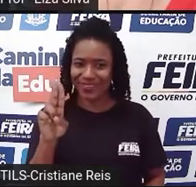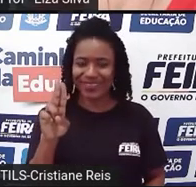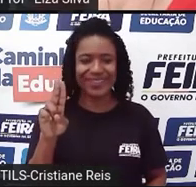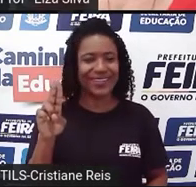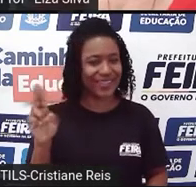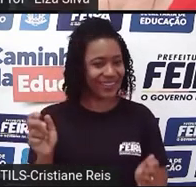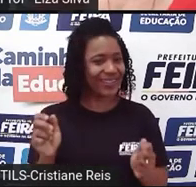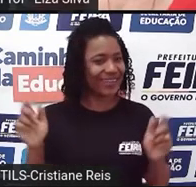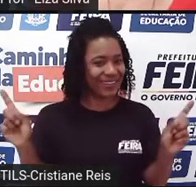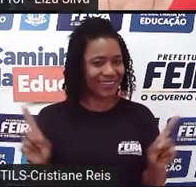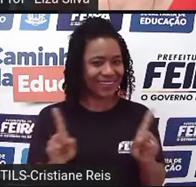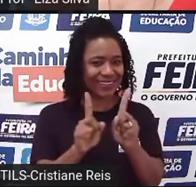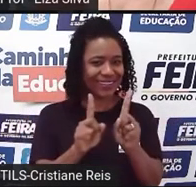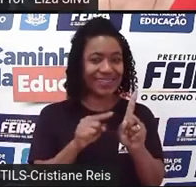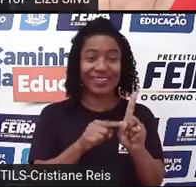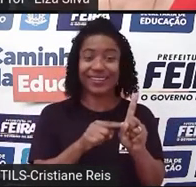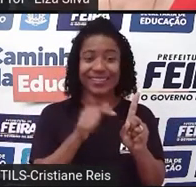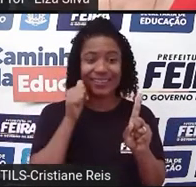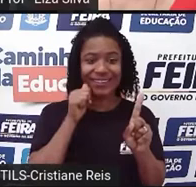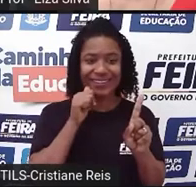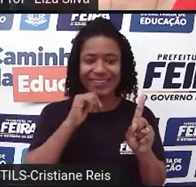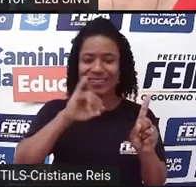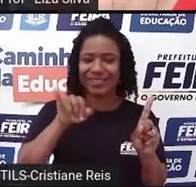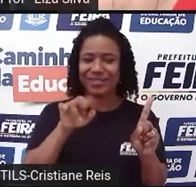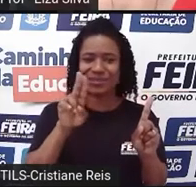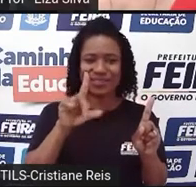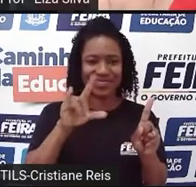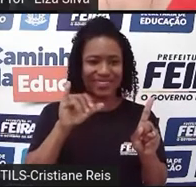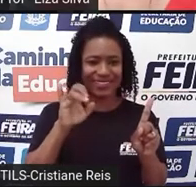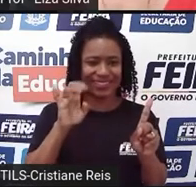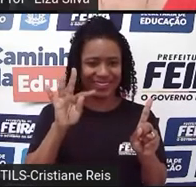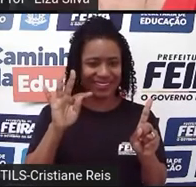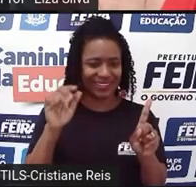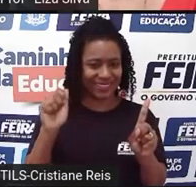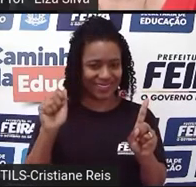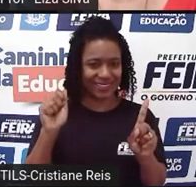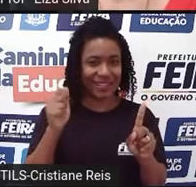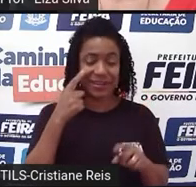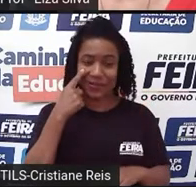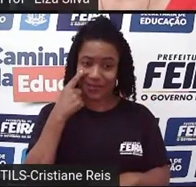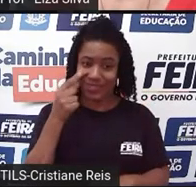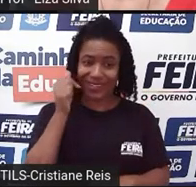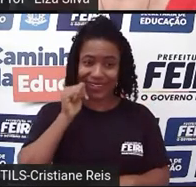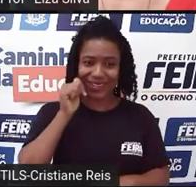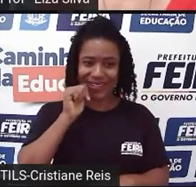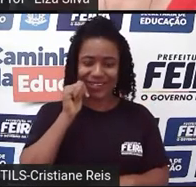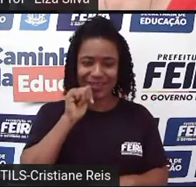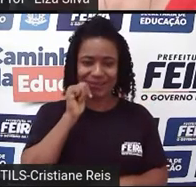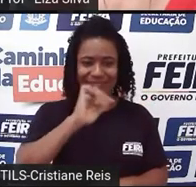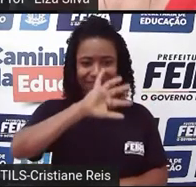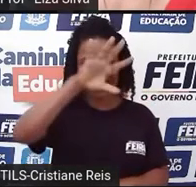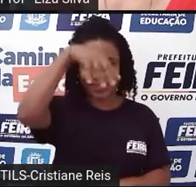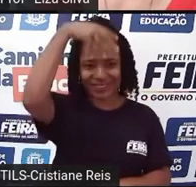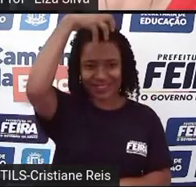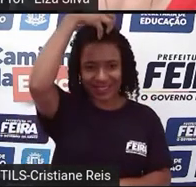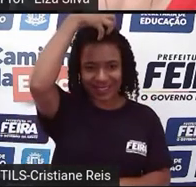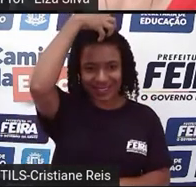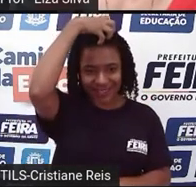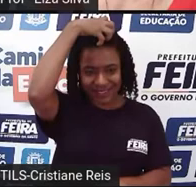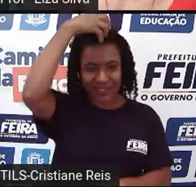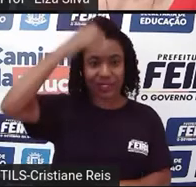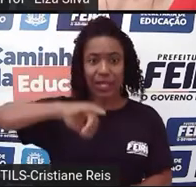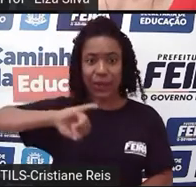na sacada da janela de sua casa. Olhando para Romeu, que está, de acordo com a imagem,